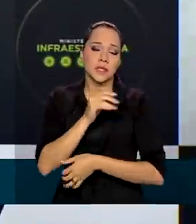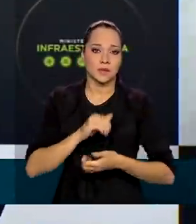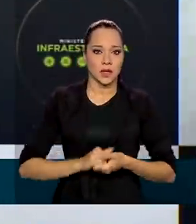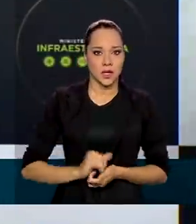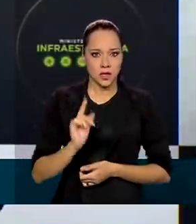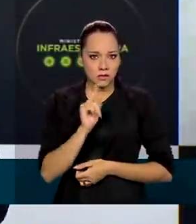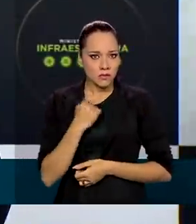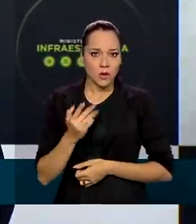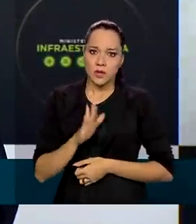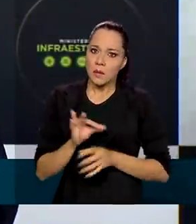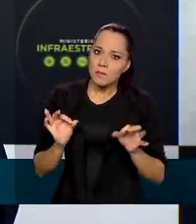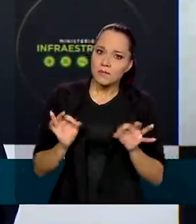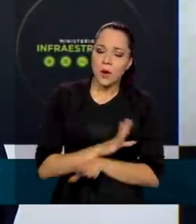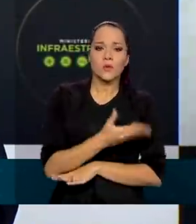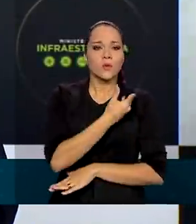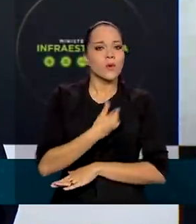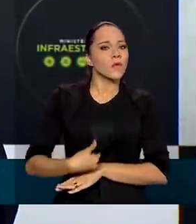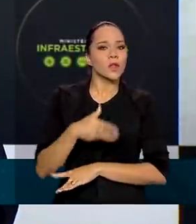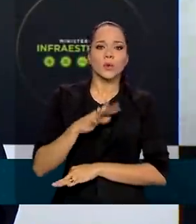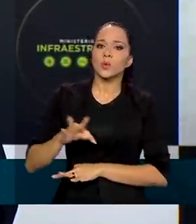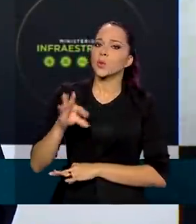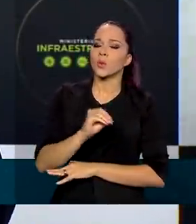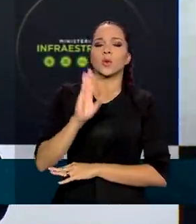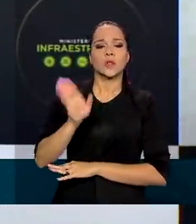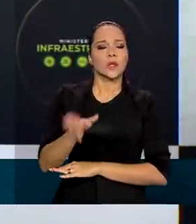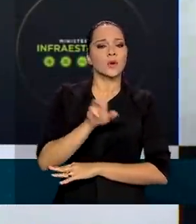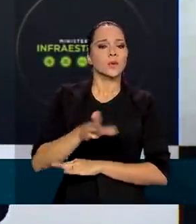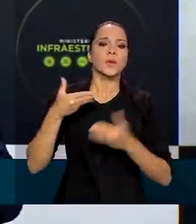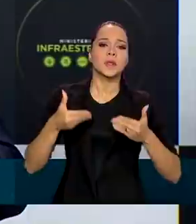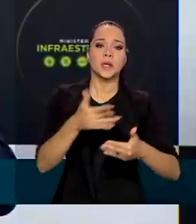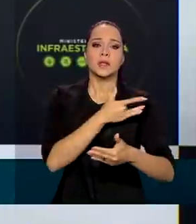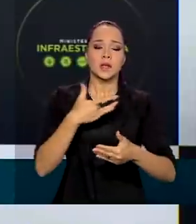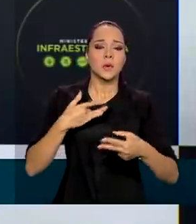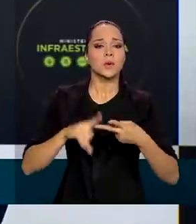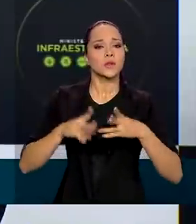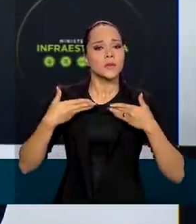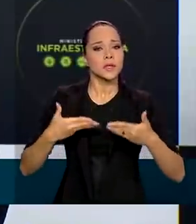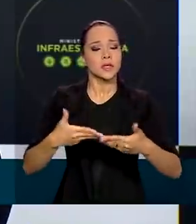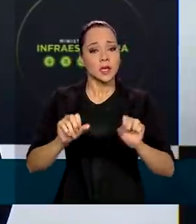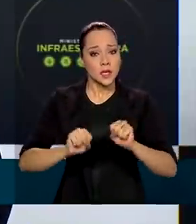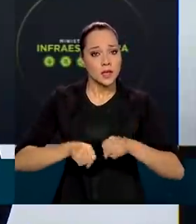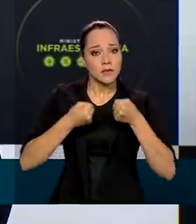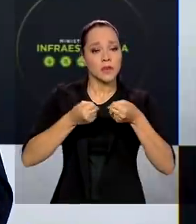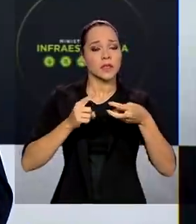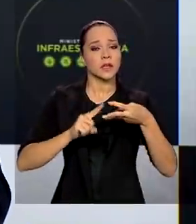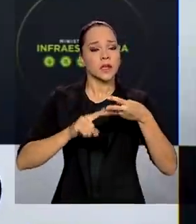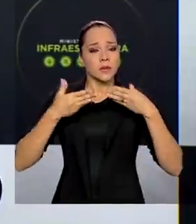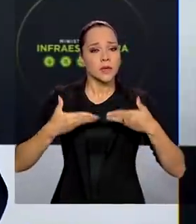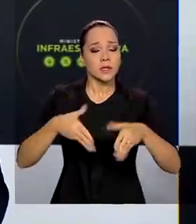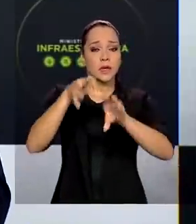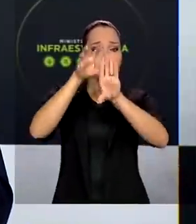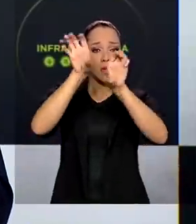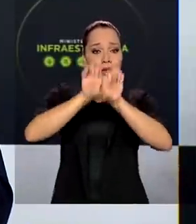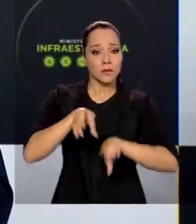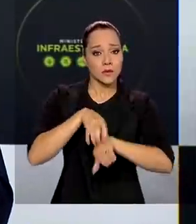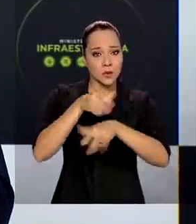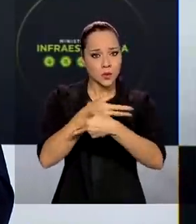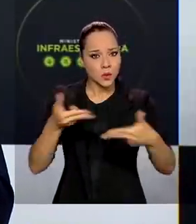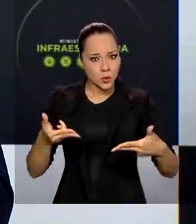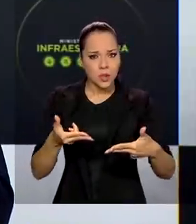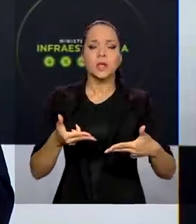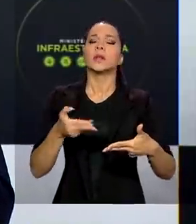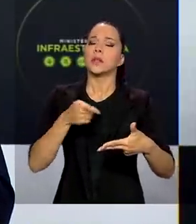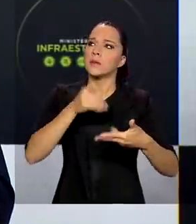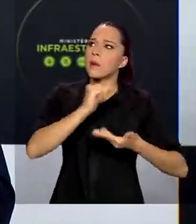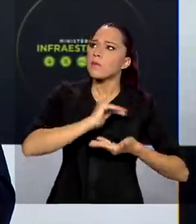prontos também, o governo como um todo, por meio do Ministério da Saúde, Ministério da Defesa e o Ministério da Infraestrutura para levar a vacina